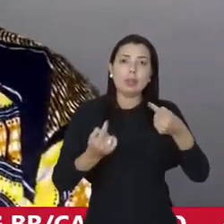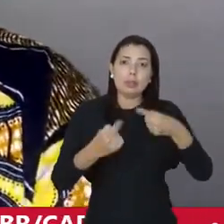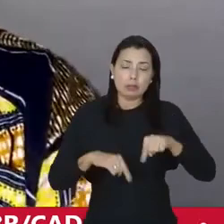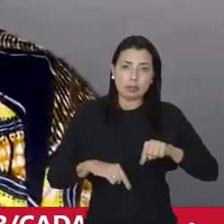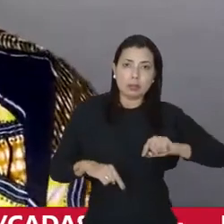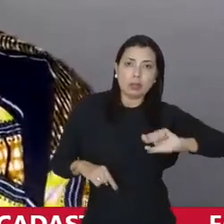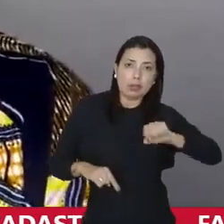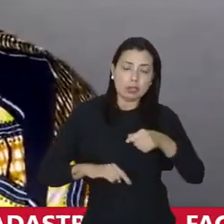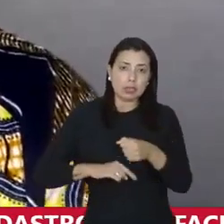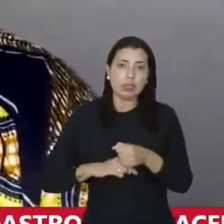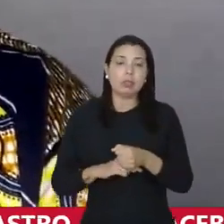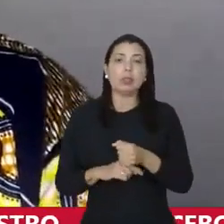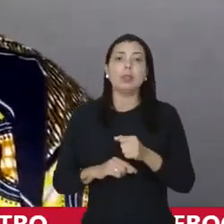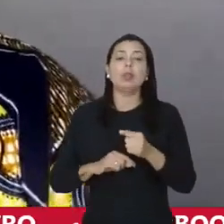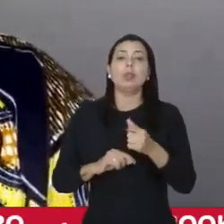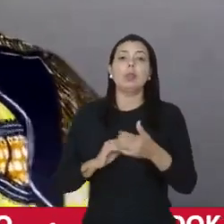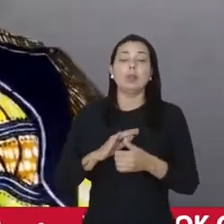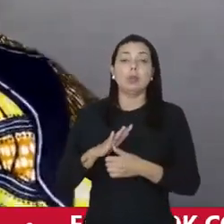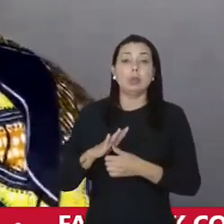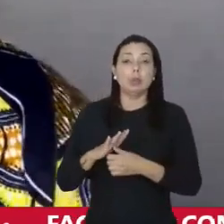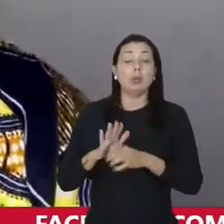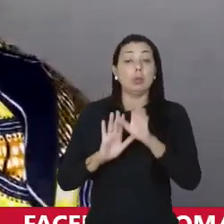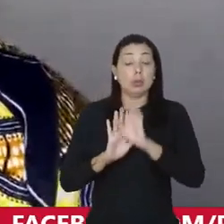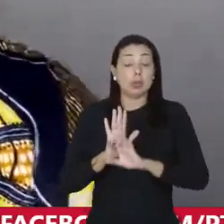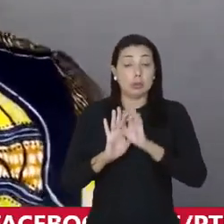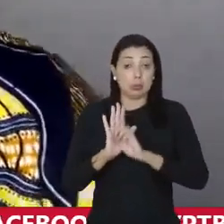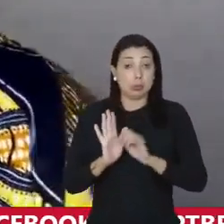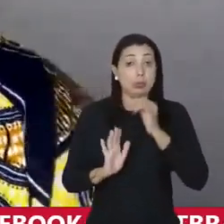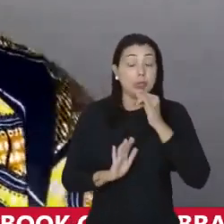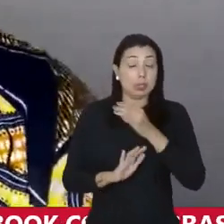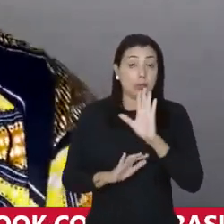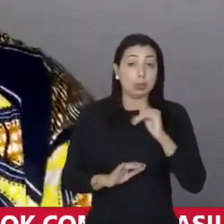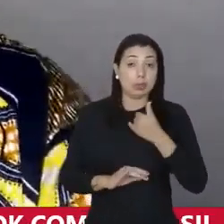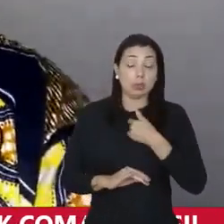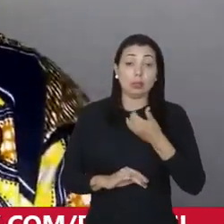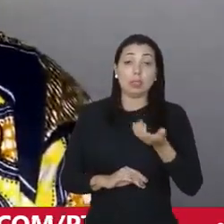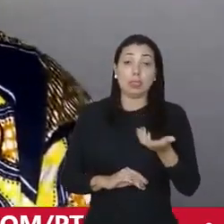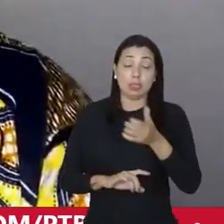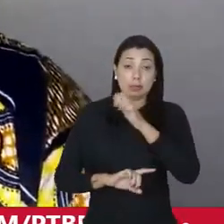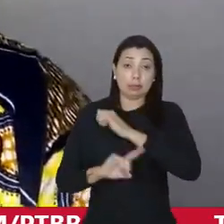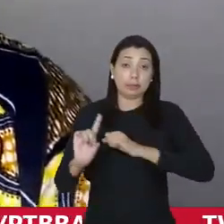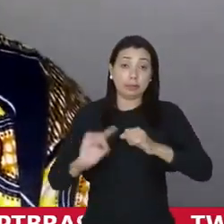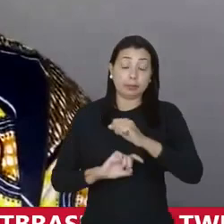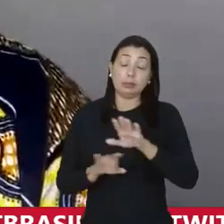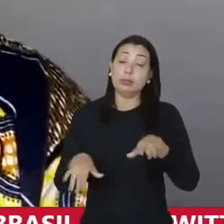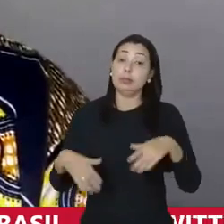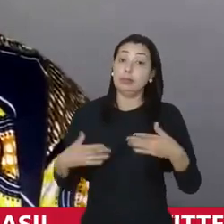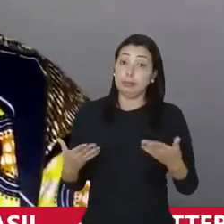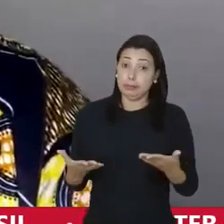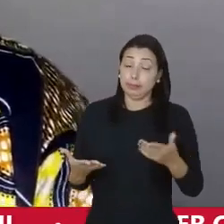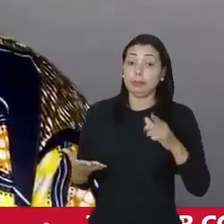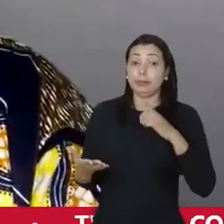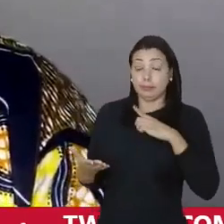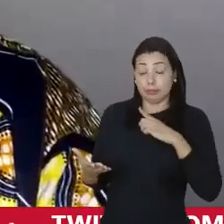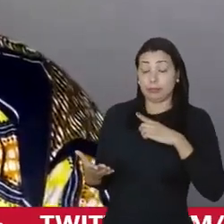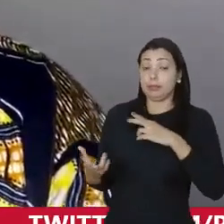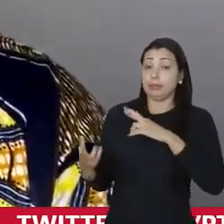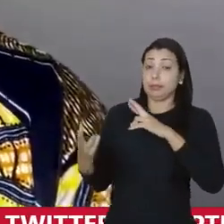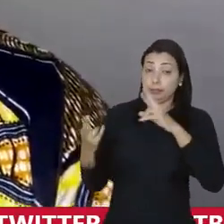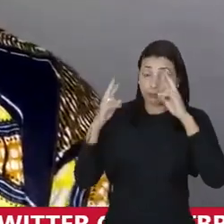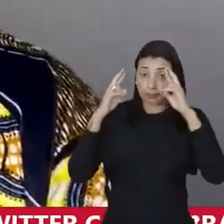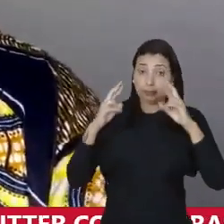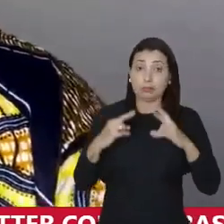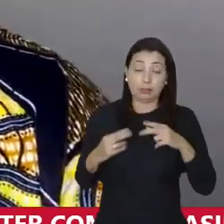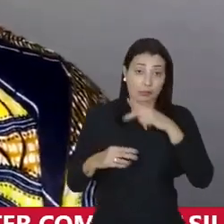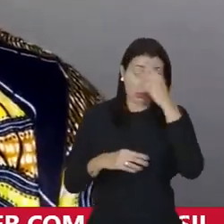um estatuto que pudesse dar exemplo para o que a gente quer para a sociedade. Então, a gente tem que respeitar muito